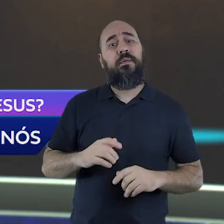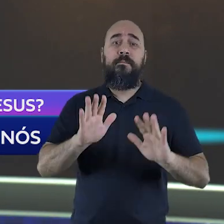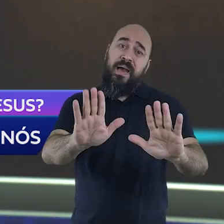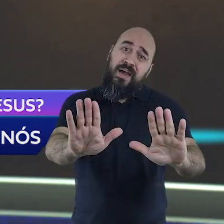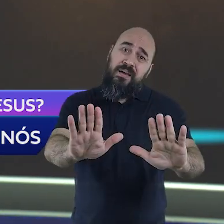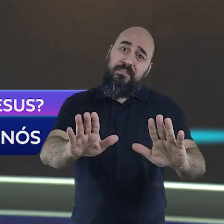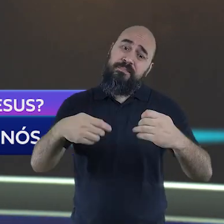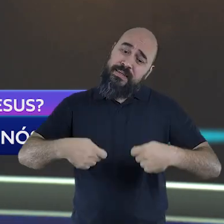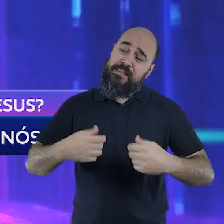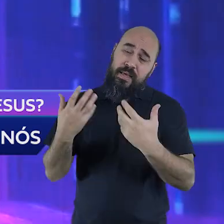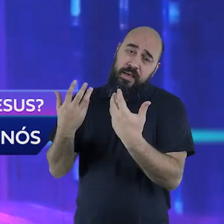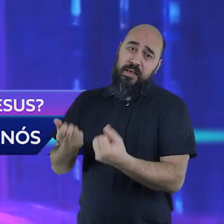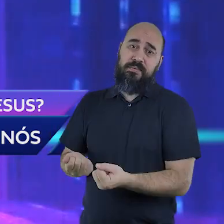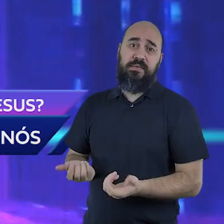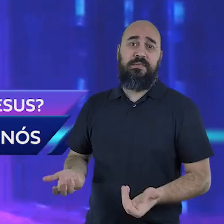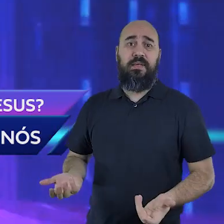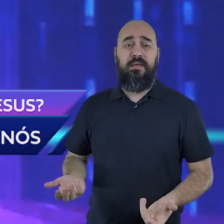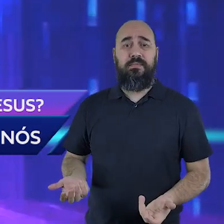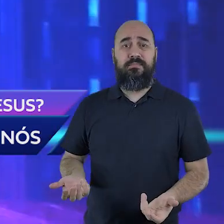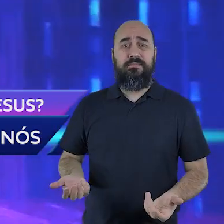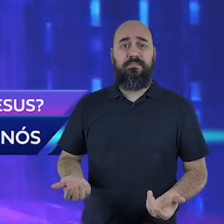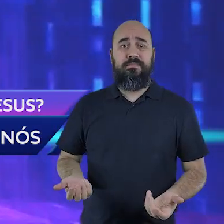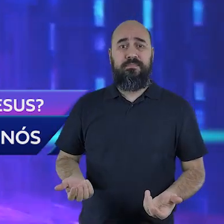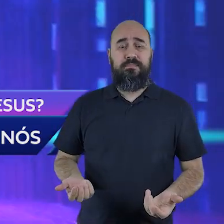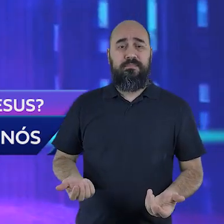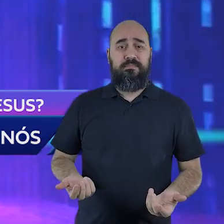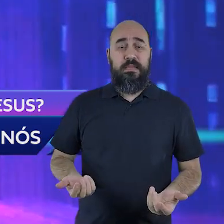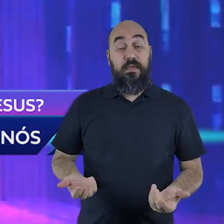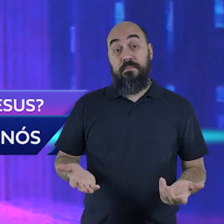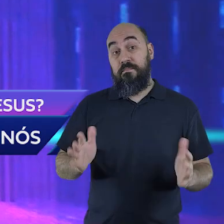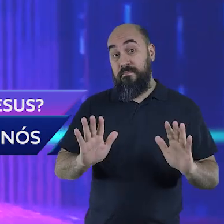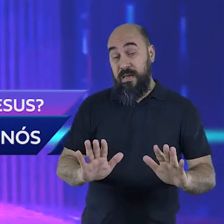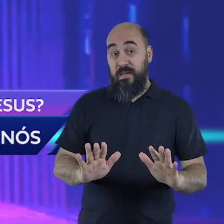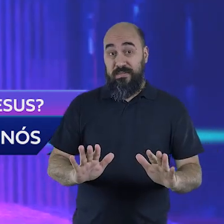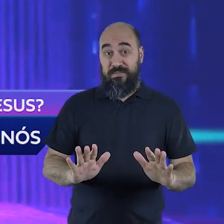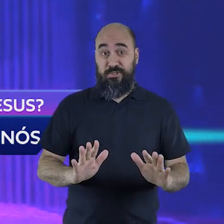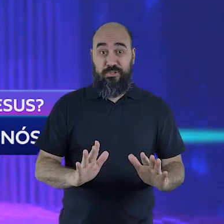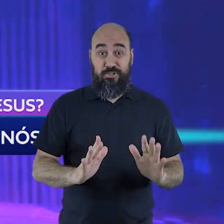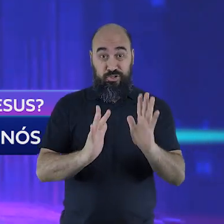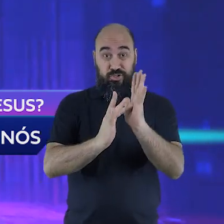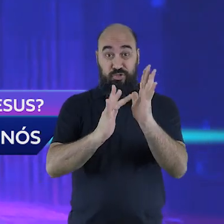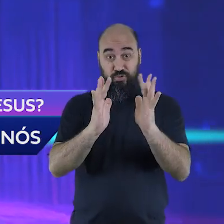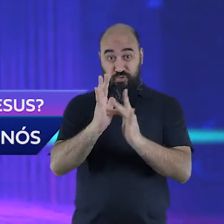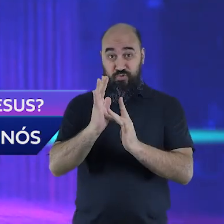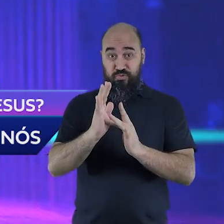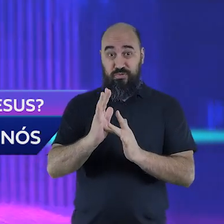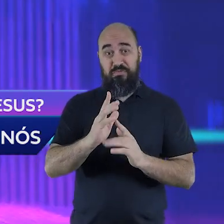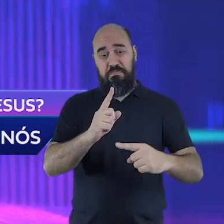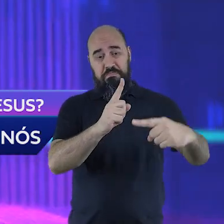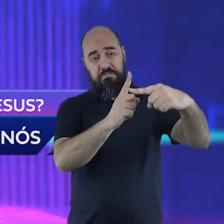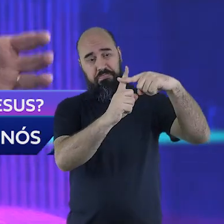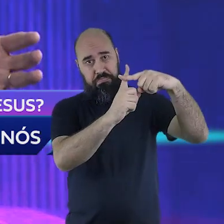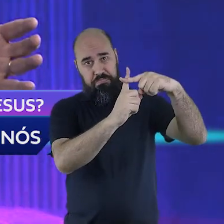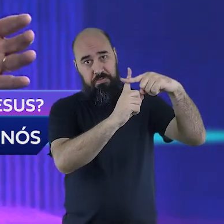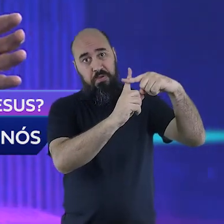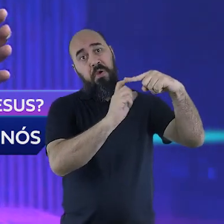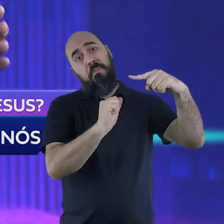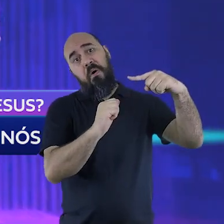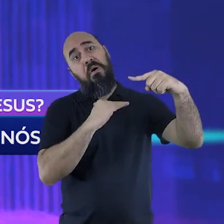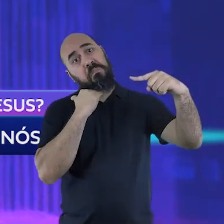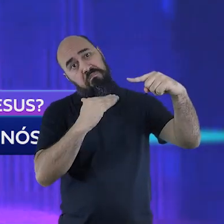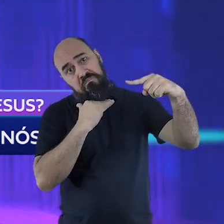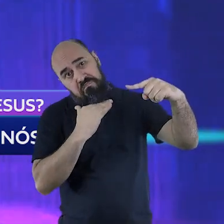ele. Agora, o sacrifício de Cristo, ele pode ser em vão